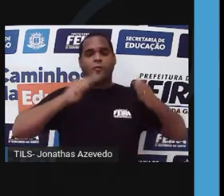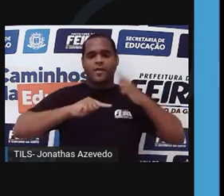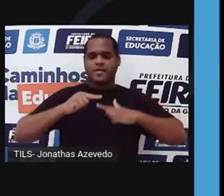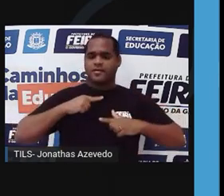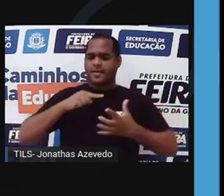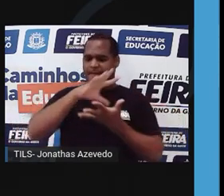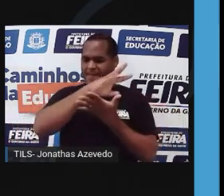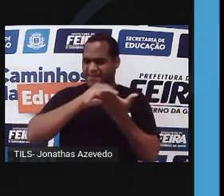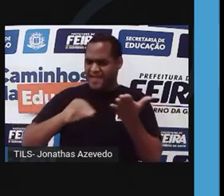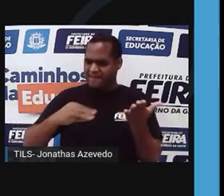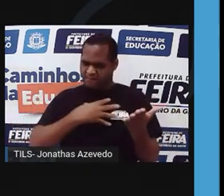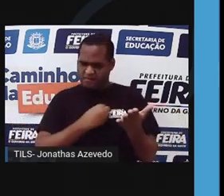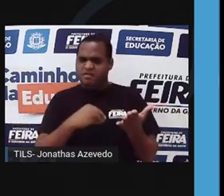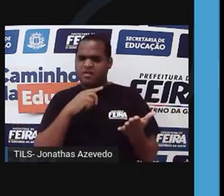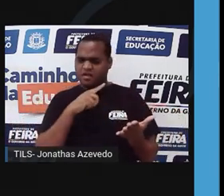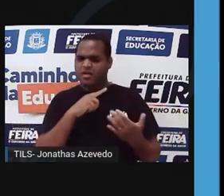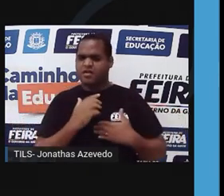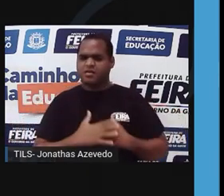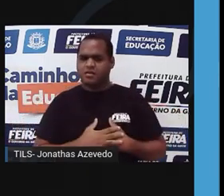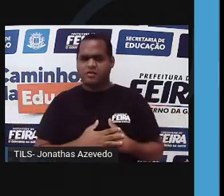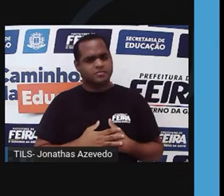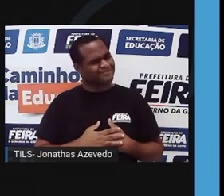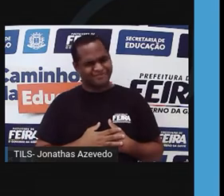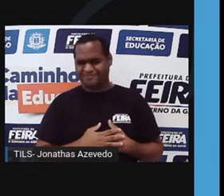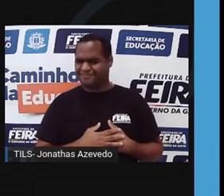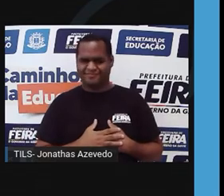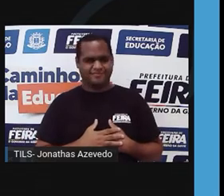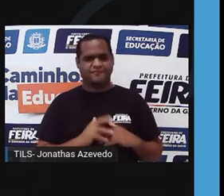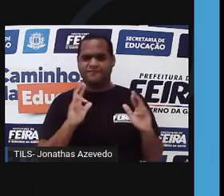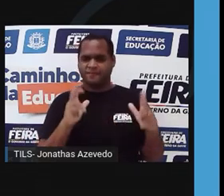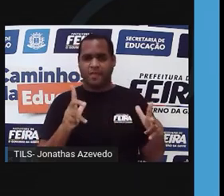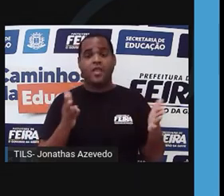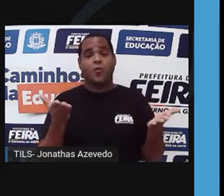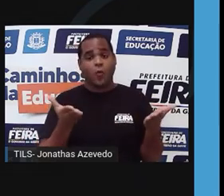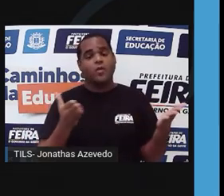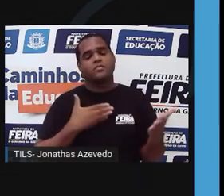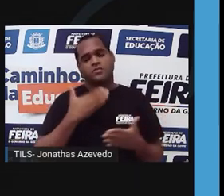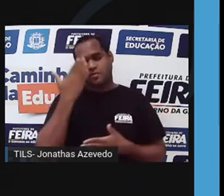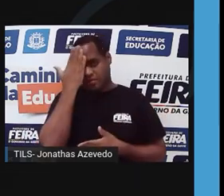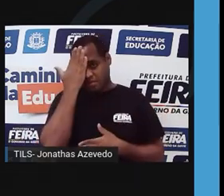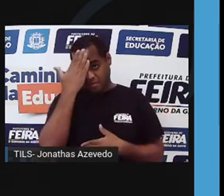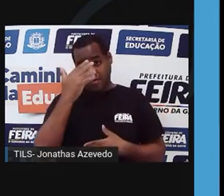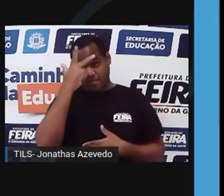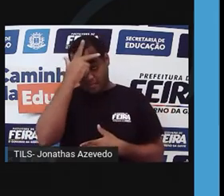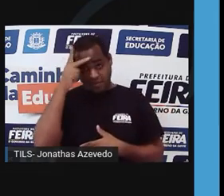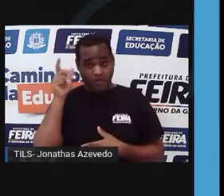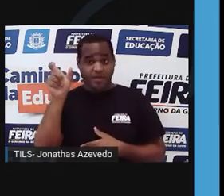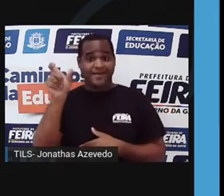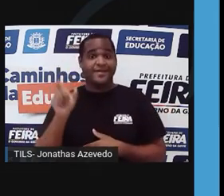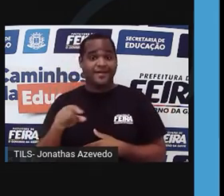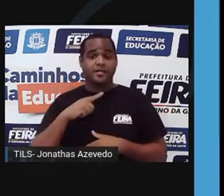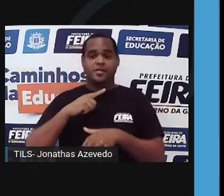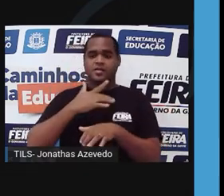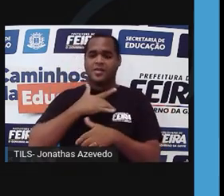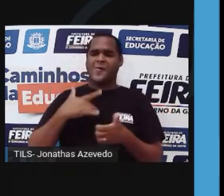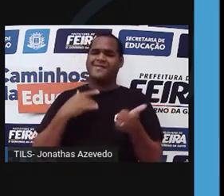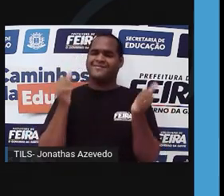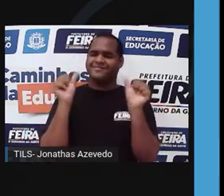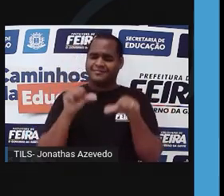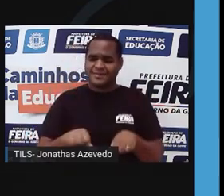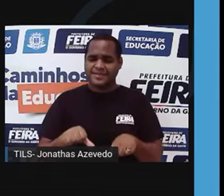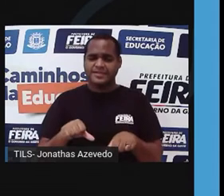característica necessariamente para os seus filhos? Você sabe que não. Hoje, a sabe. Uma pessoa que sofreu um problema de saúde,